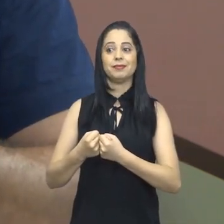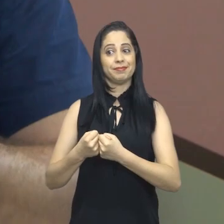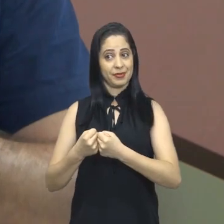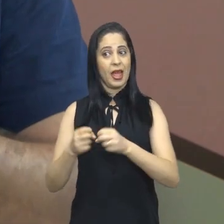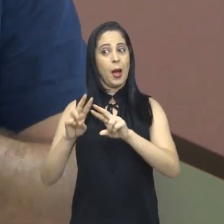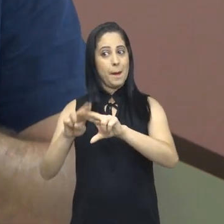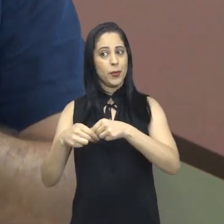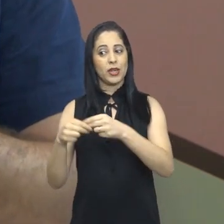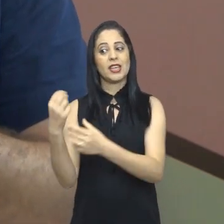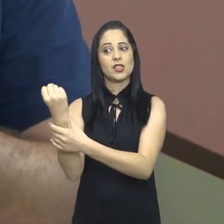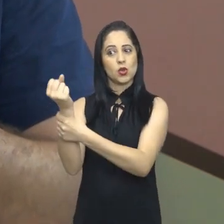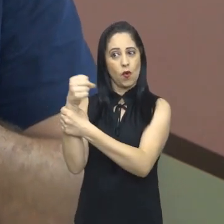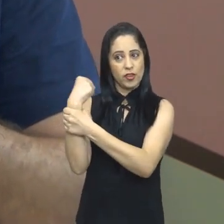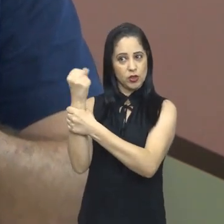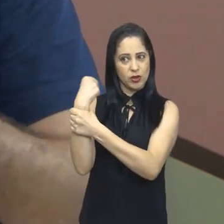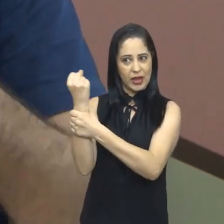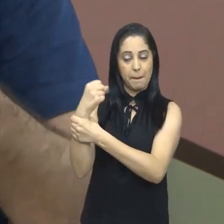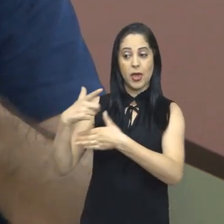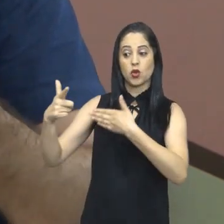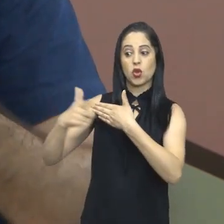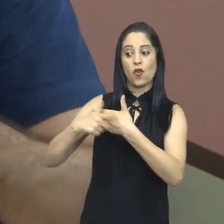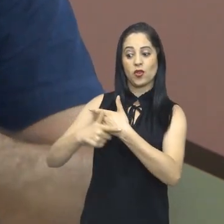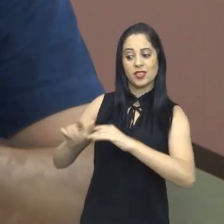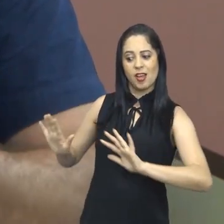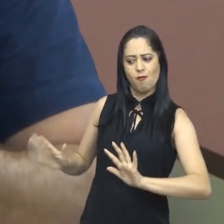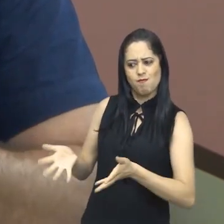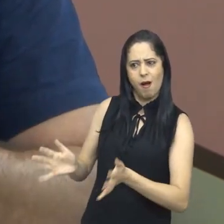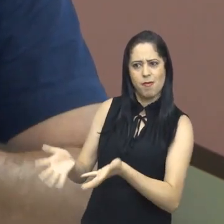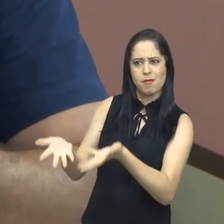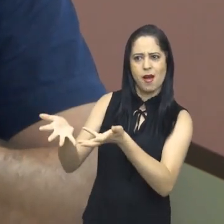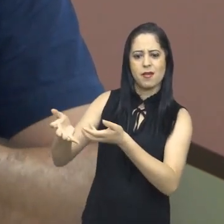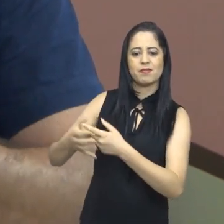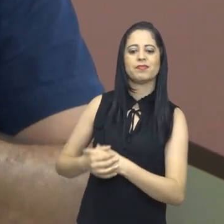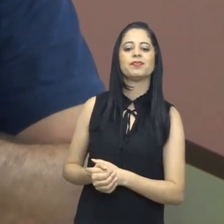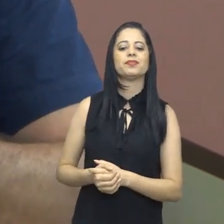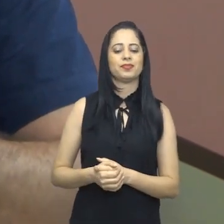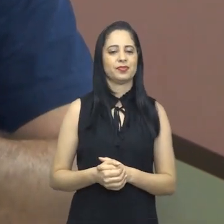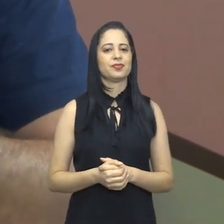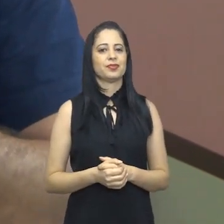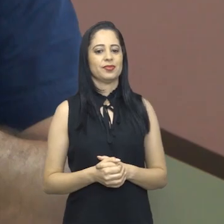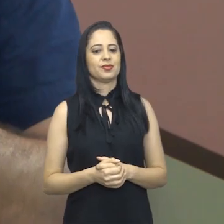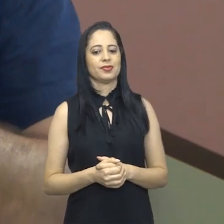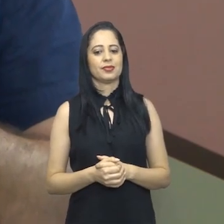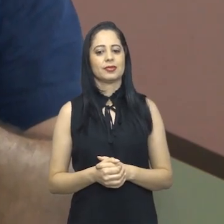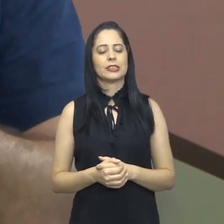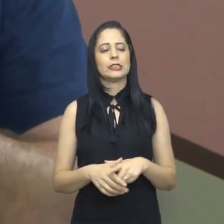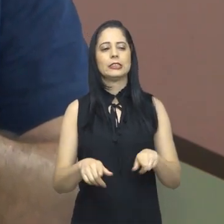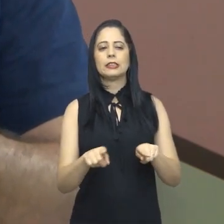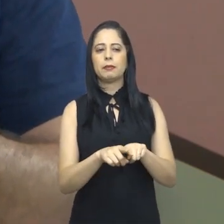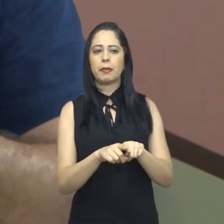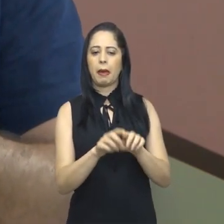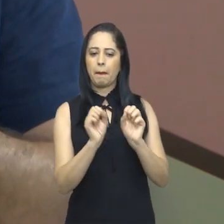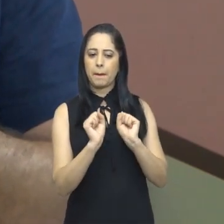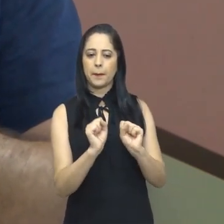ali de estimular a atividade física o máximo que ele vai conseguir. Entendi. Doutor Ramiro, mas